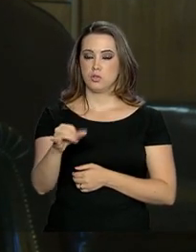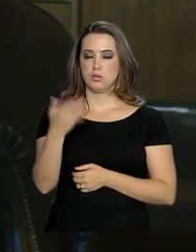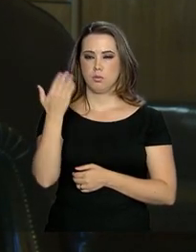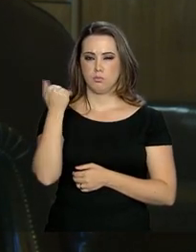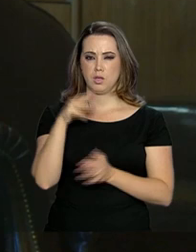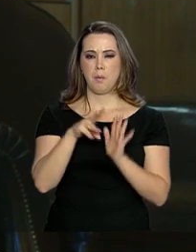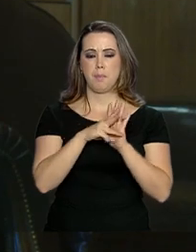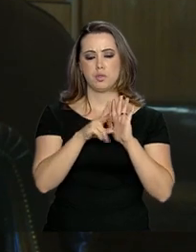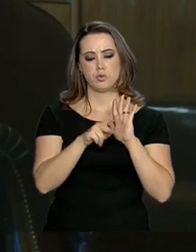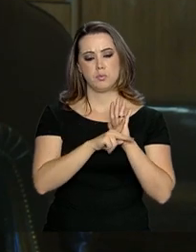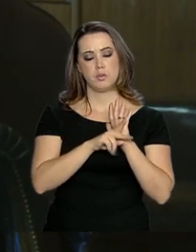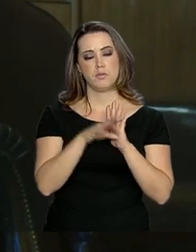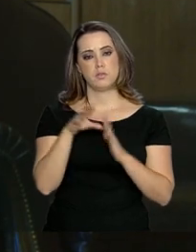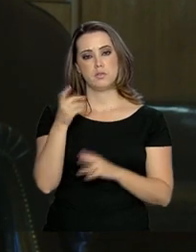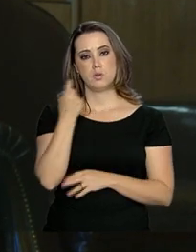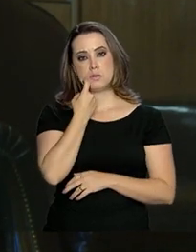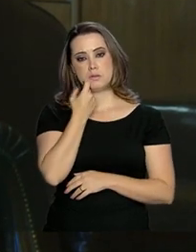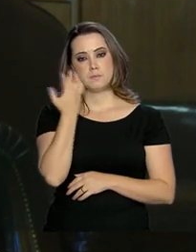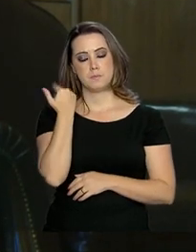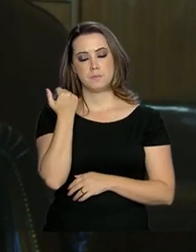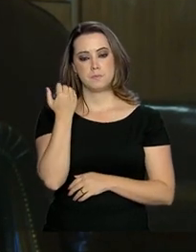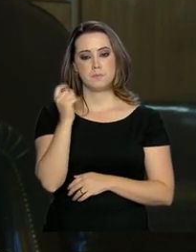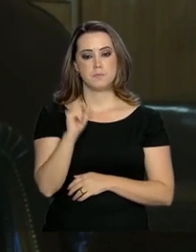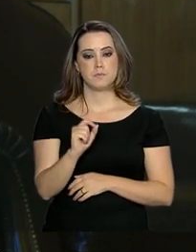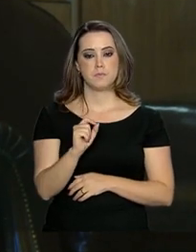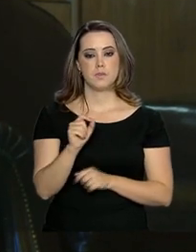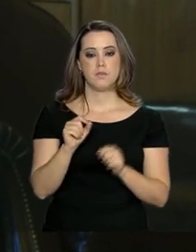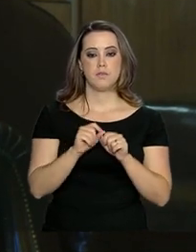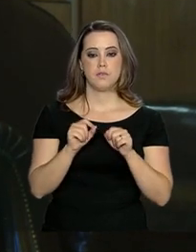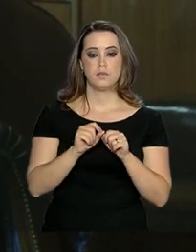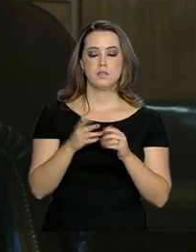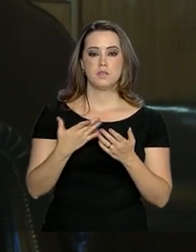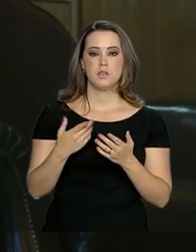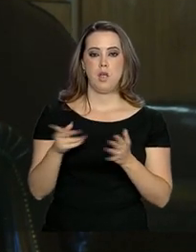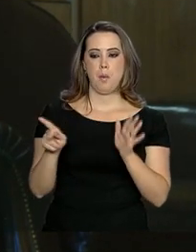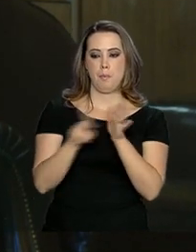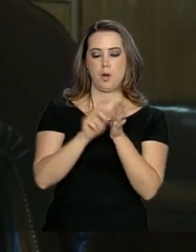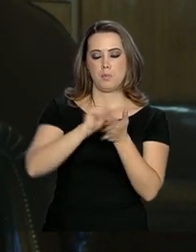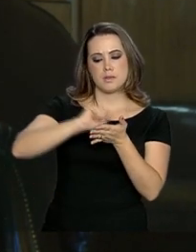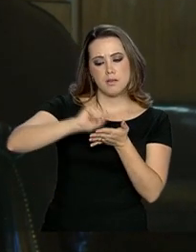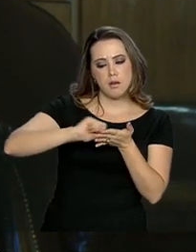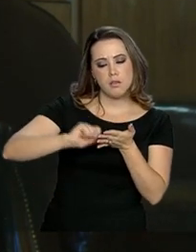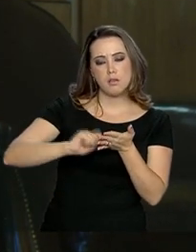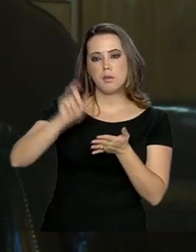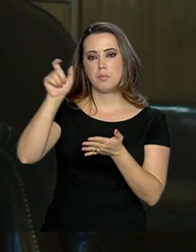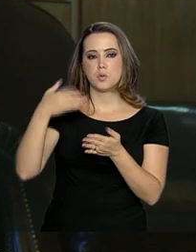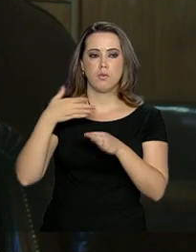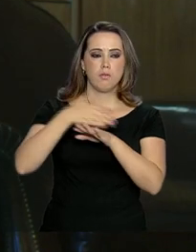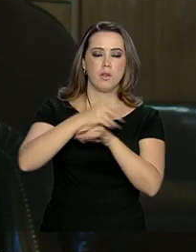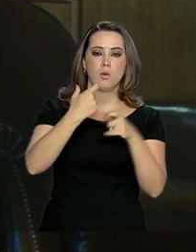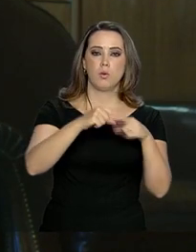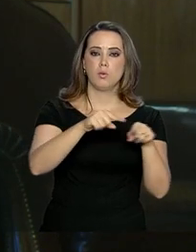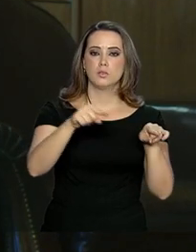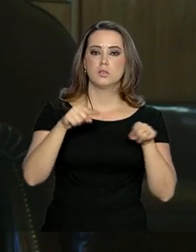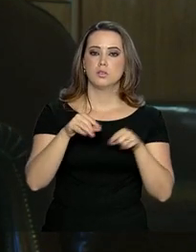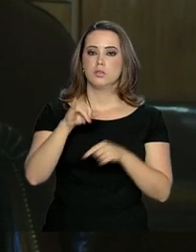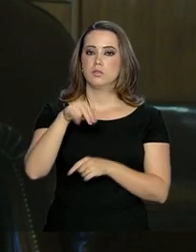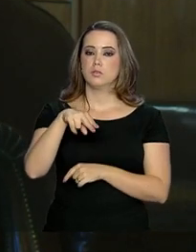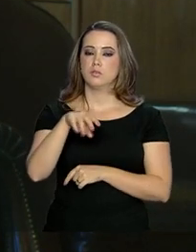última sexta-feira, vai valer a autodeclaração. Então, o segurado irá à agência do INSS